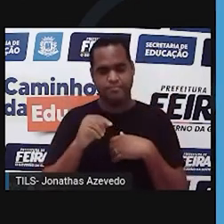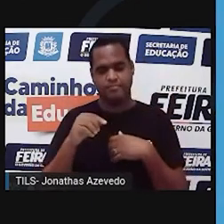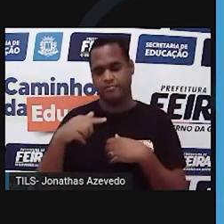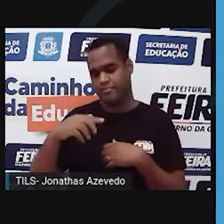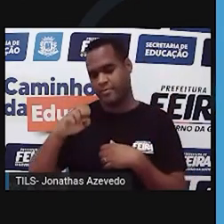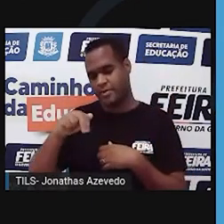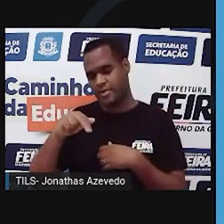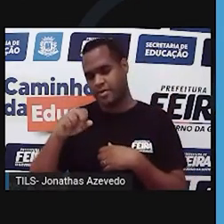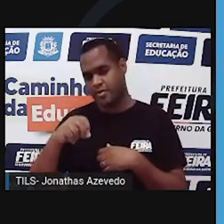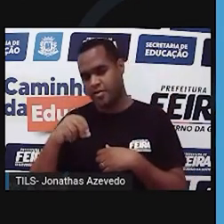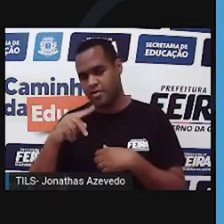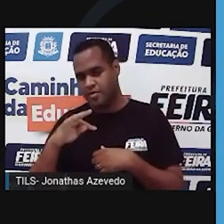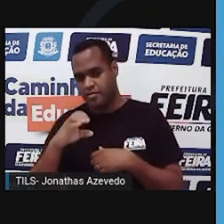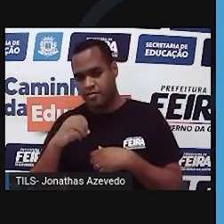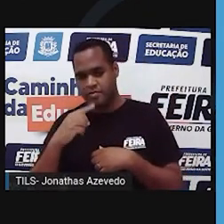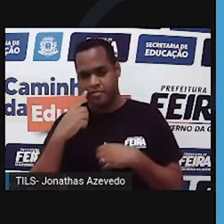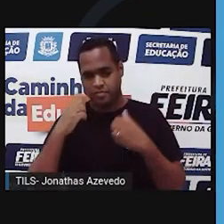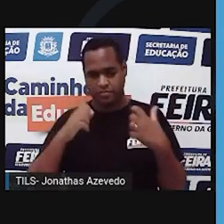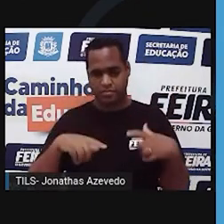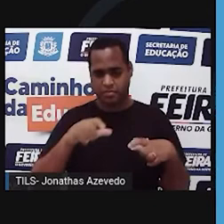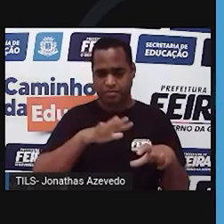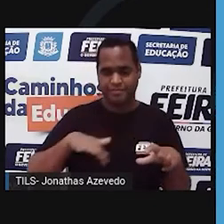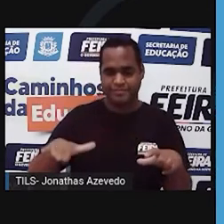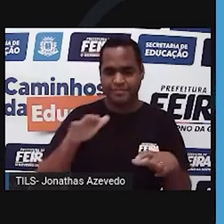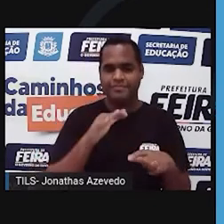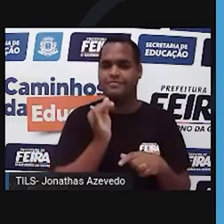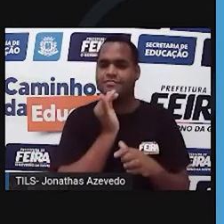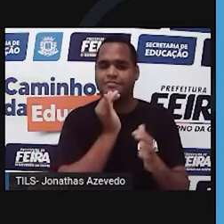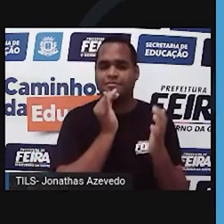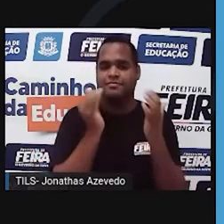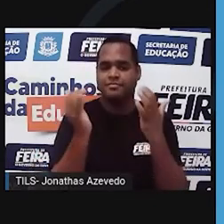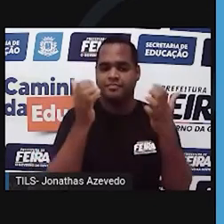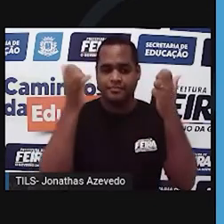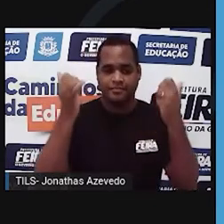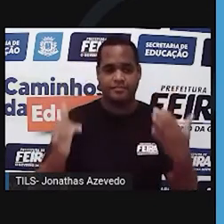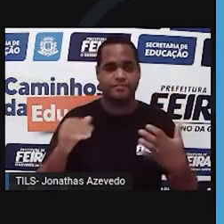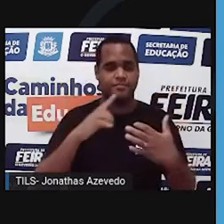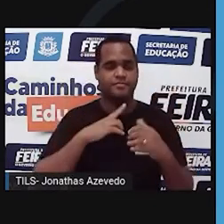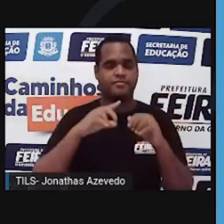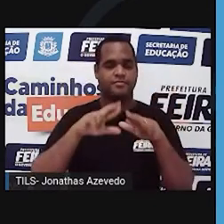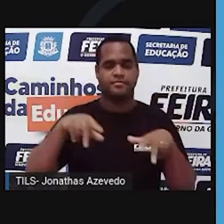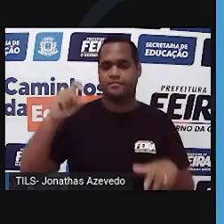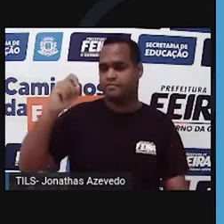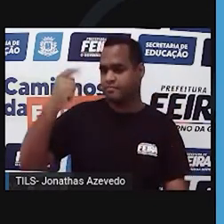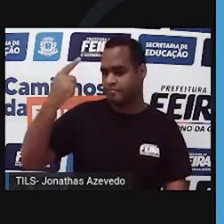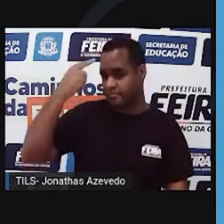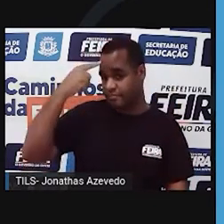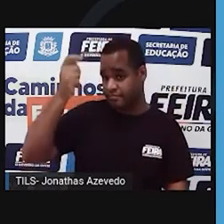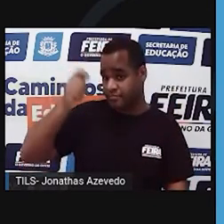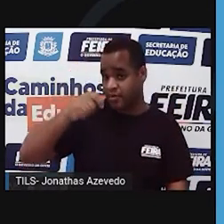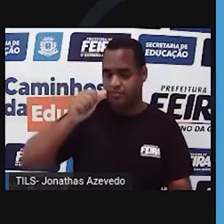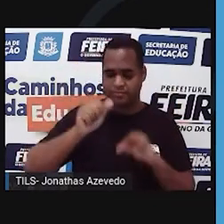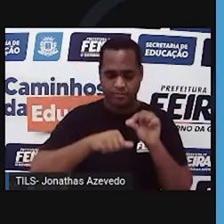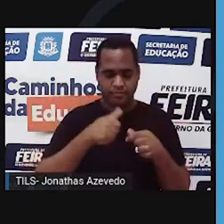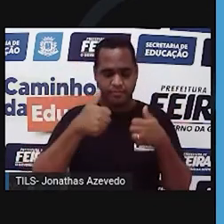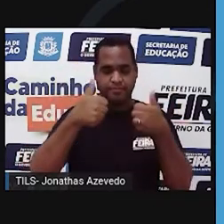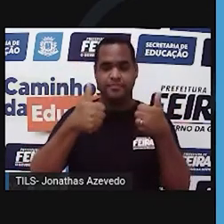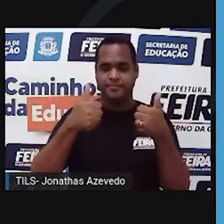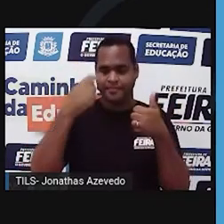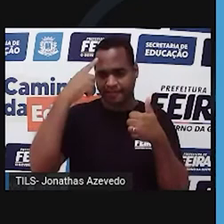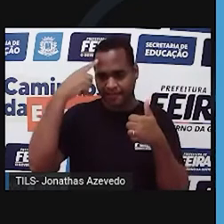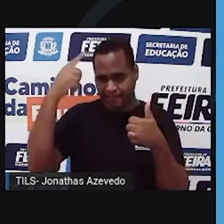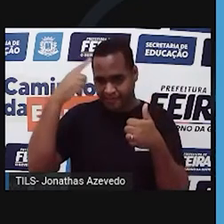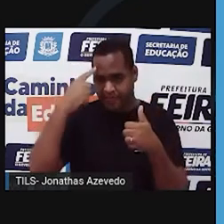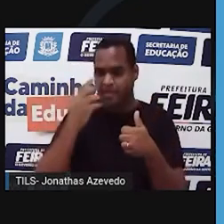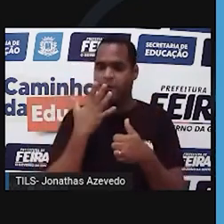mais a influência do ambiente é que, por exemplo, a gente quando se expõe muito ao sol, a gente muda momentaneamente a cor da nossa pele. Então a